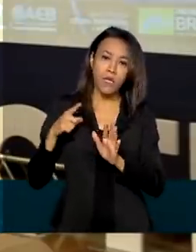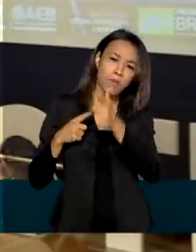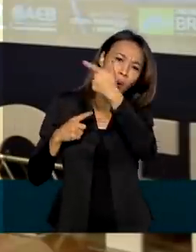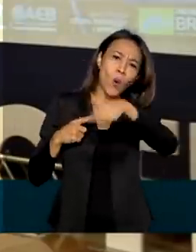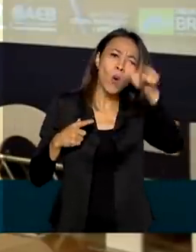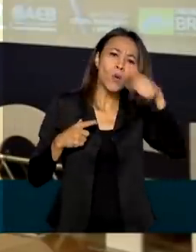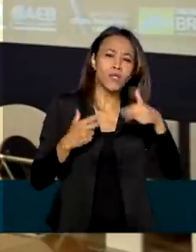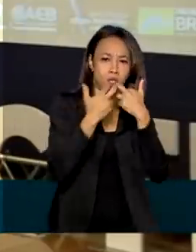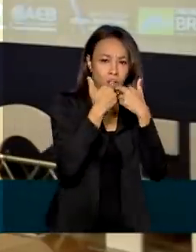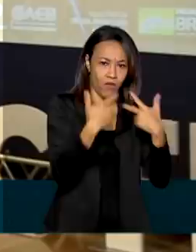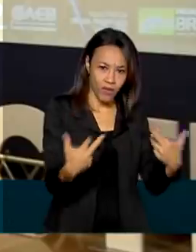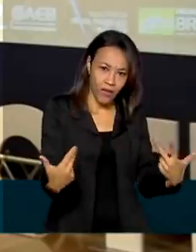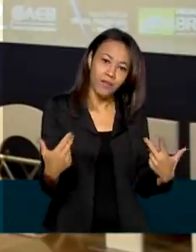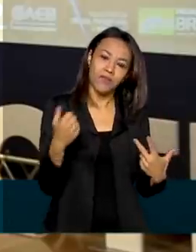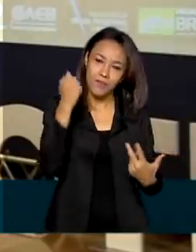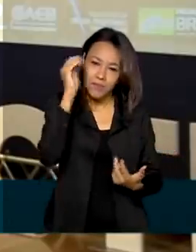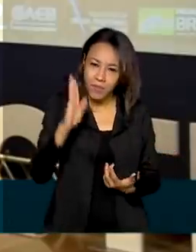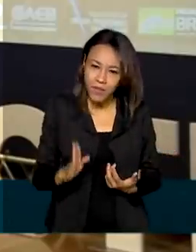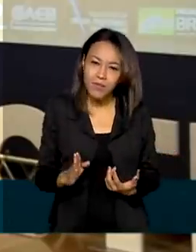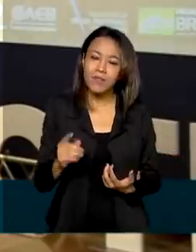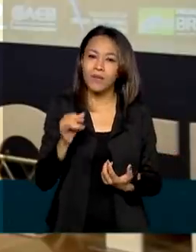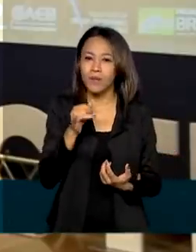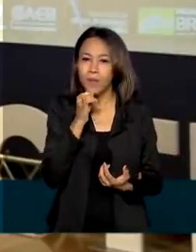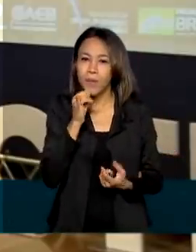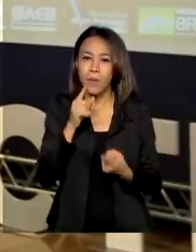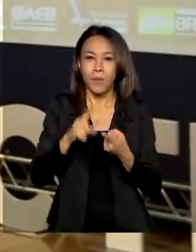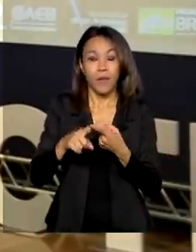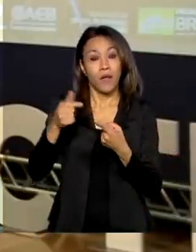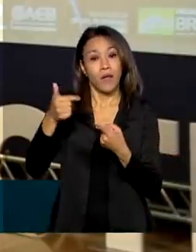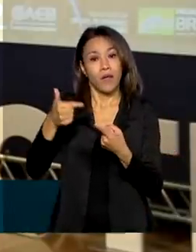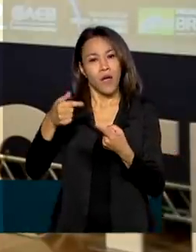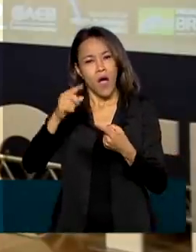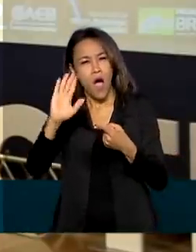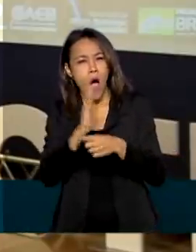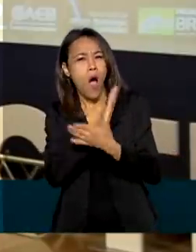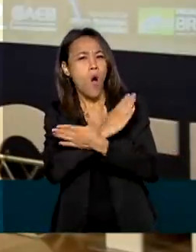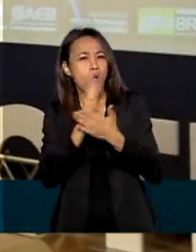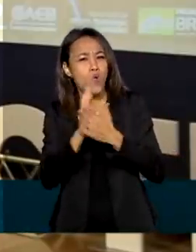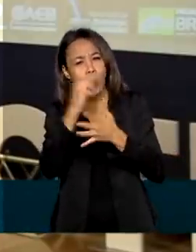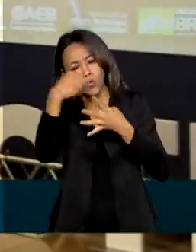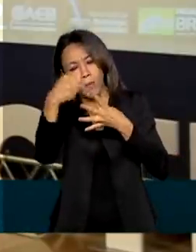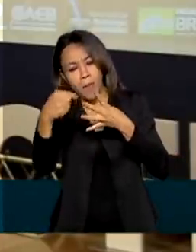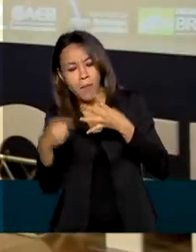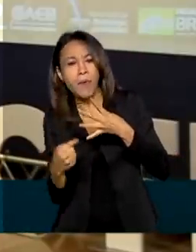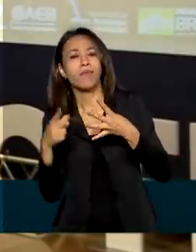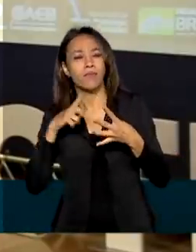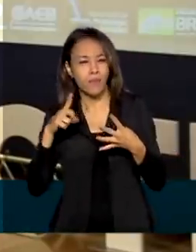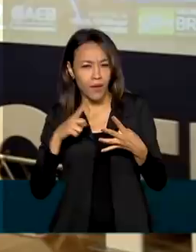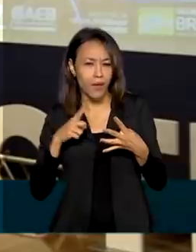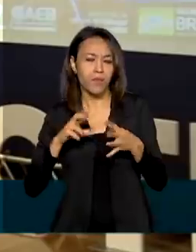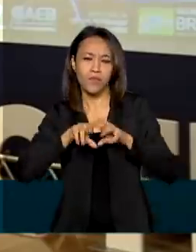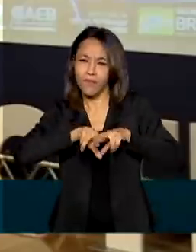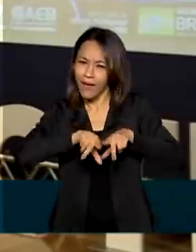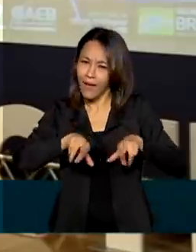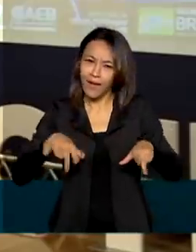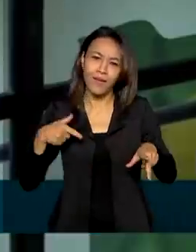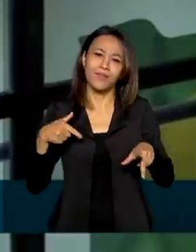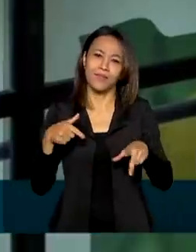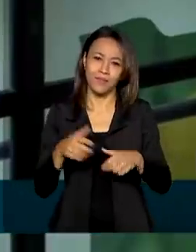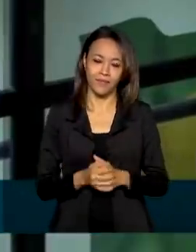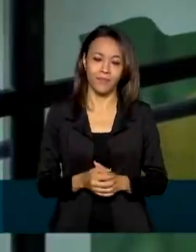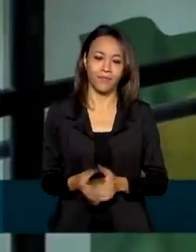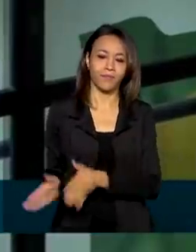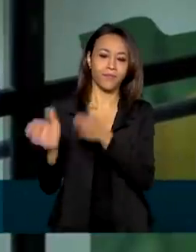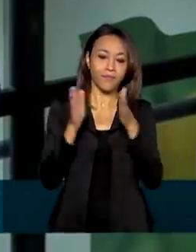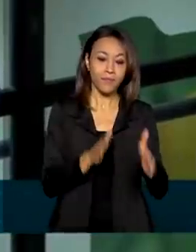inéditos para o Brasil, como o Propulsor e alguns outros subsistemas. Então nós temos vários benefícios associados ao projeto.